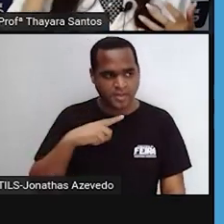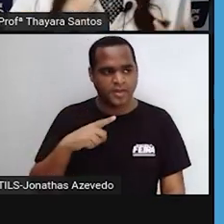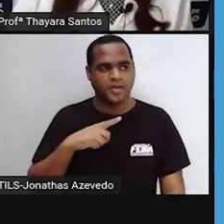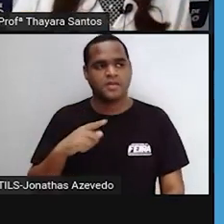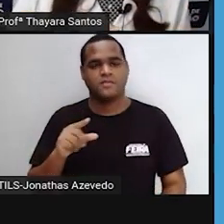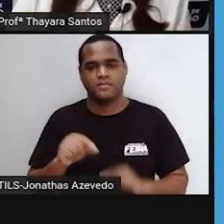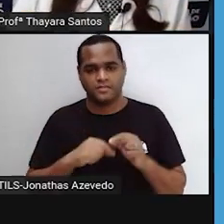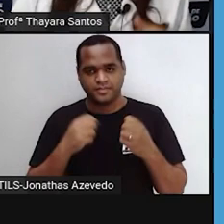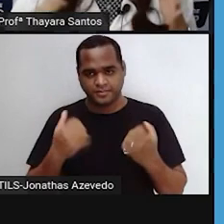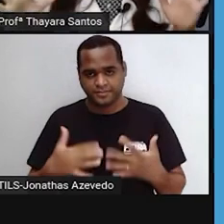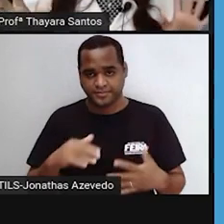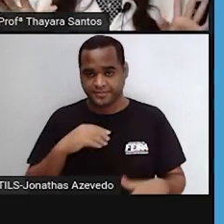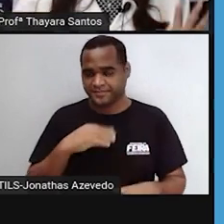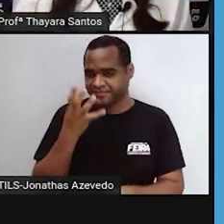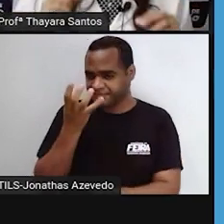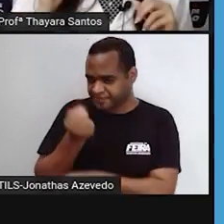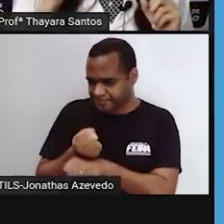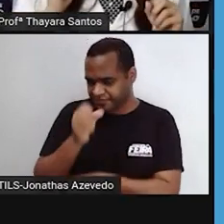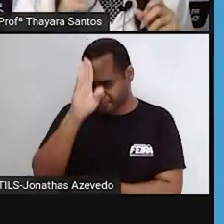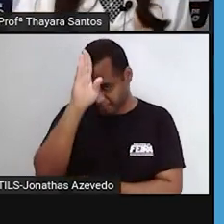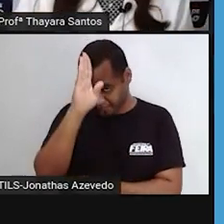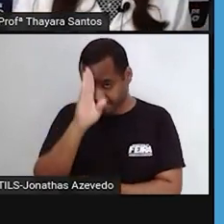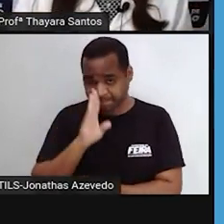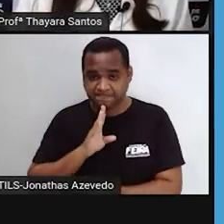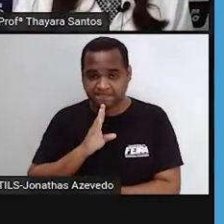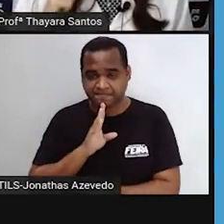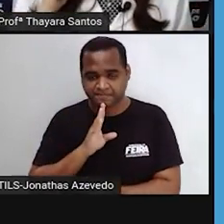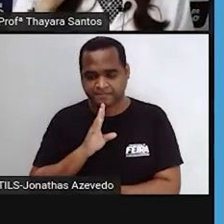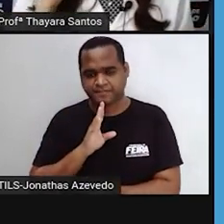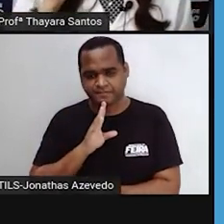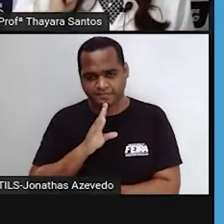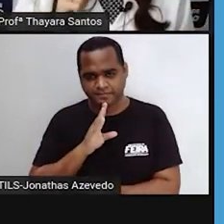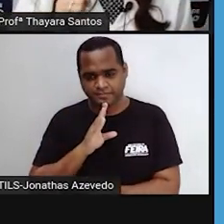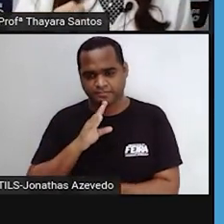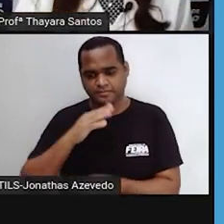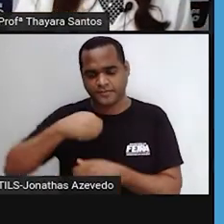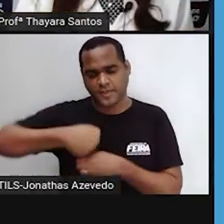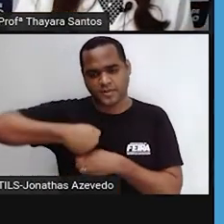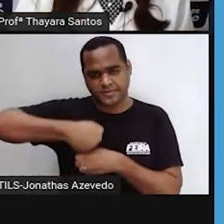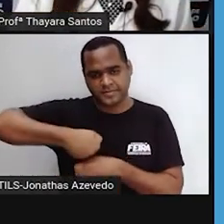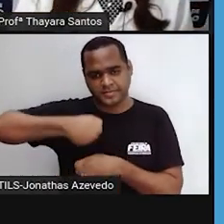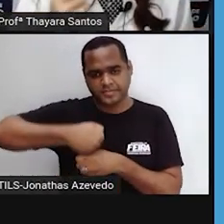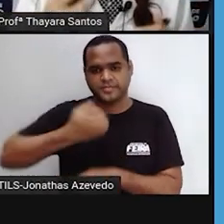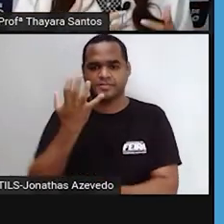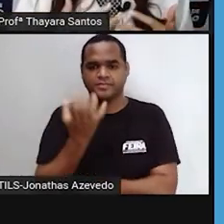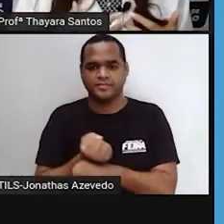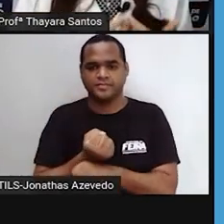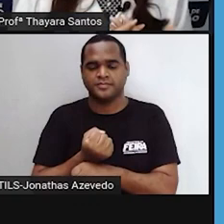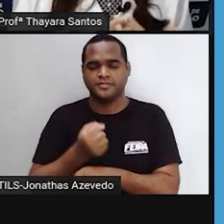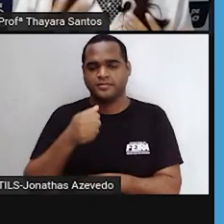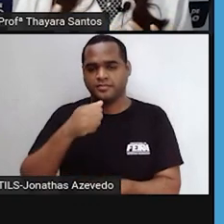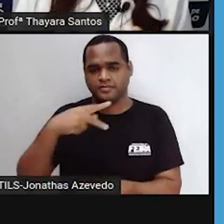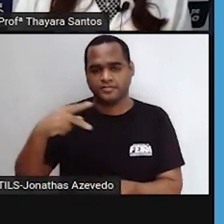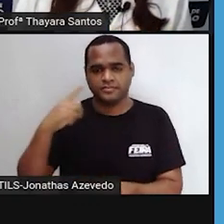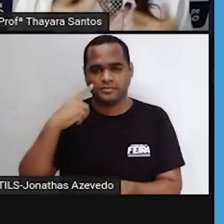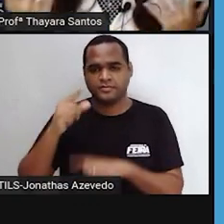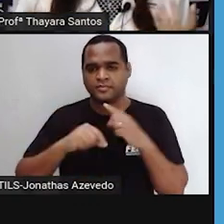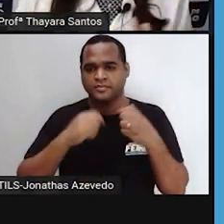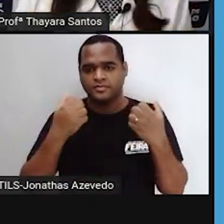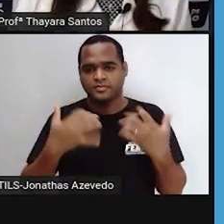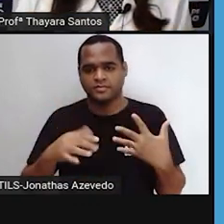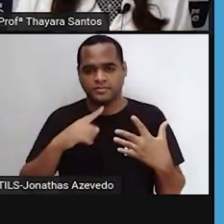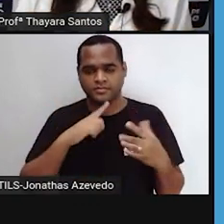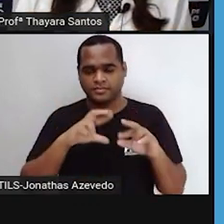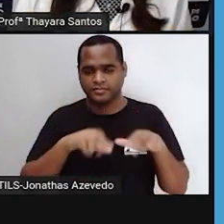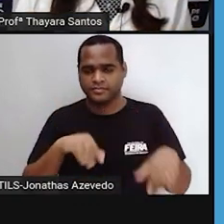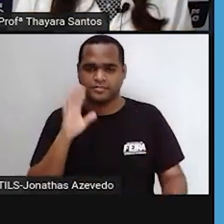A gente baixa o aplicativo, ele é gratuito. A gente baixa o aplicativo e coloca, escolhe o que é que você quer ver. Tem várias